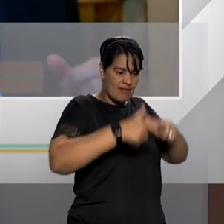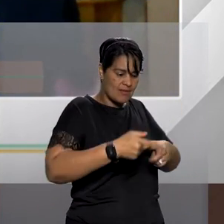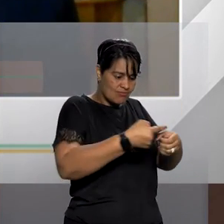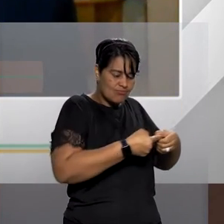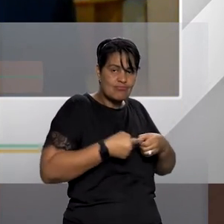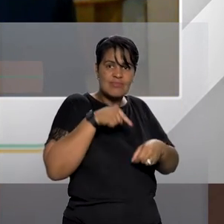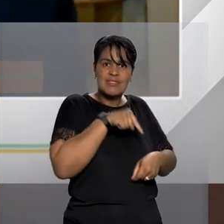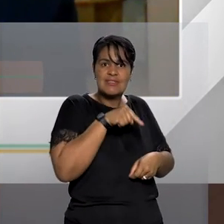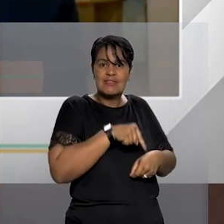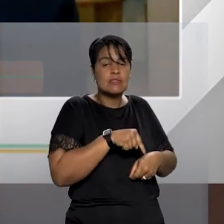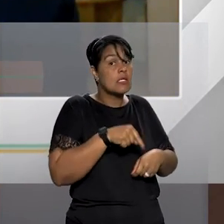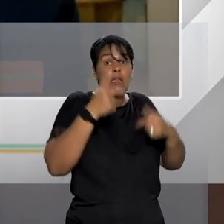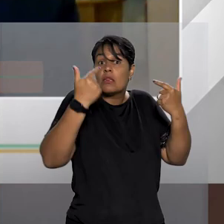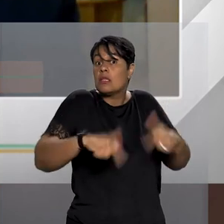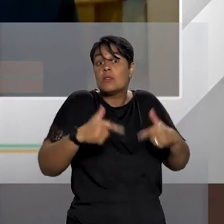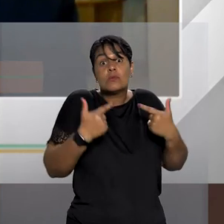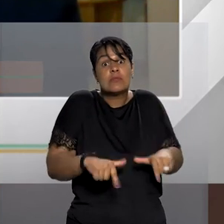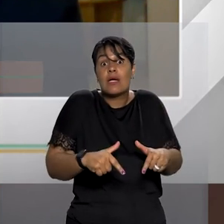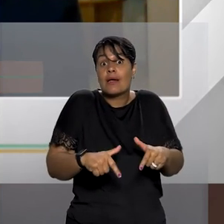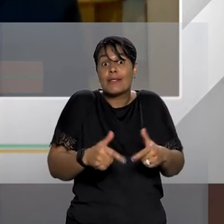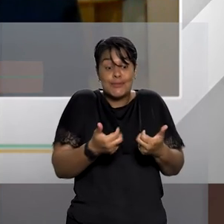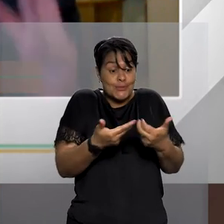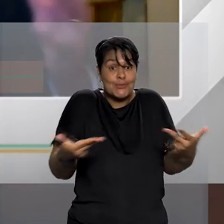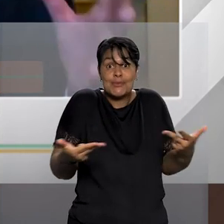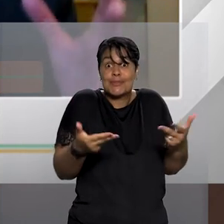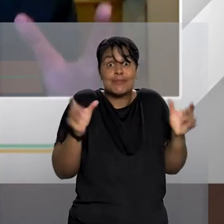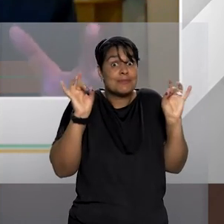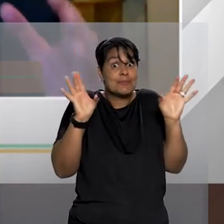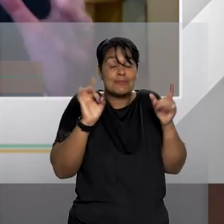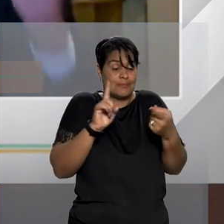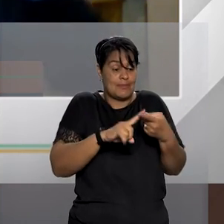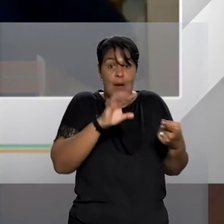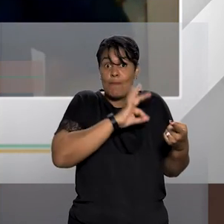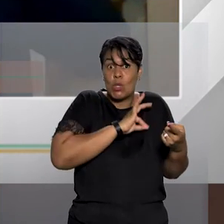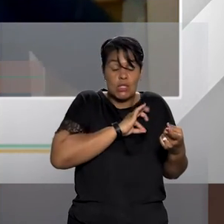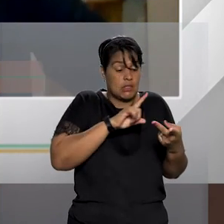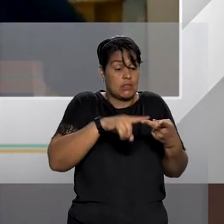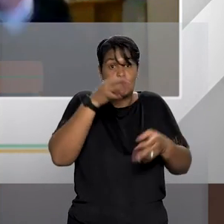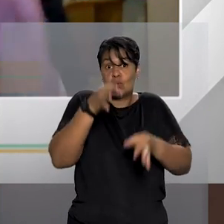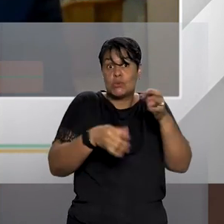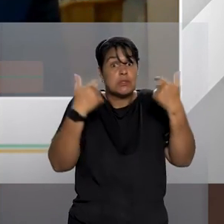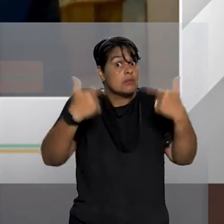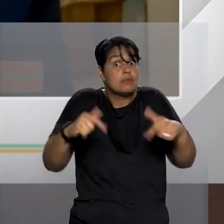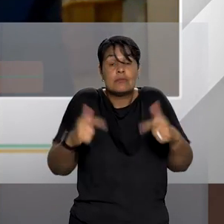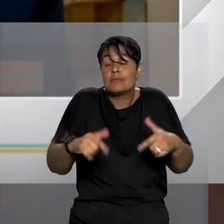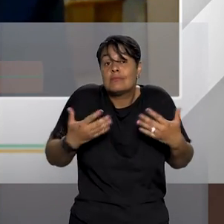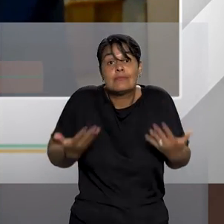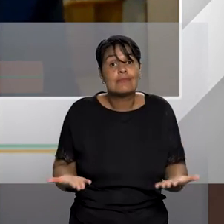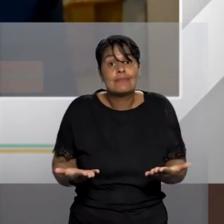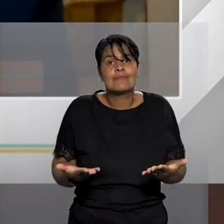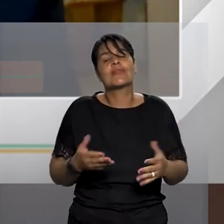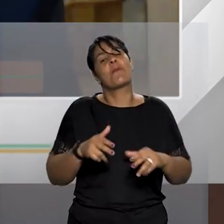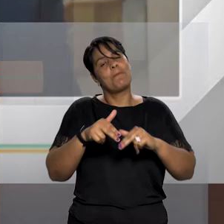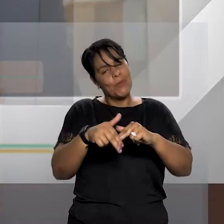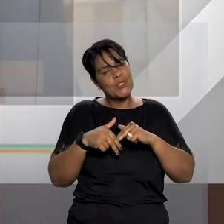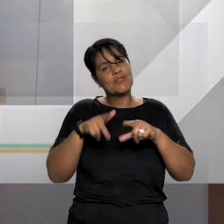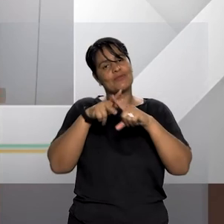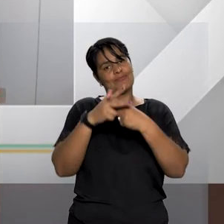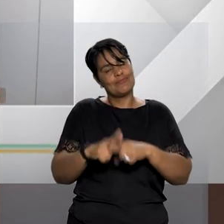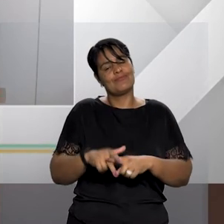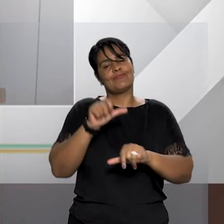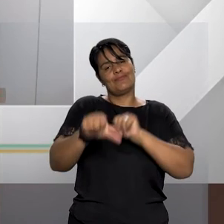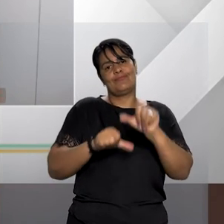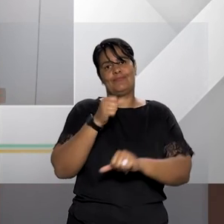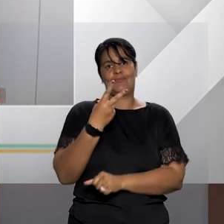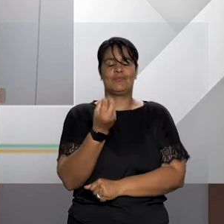especializado às vezes eu não tenho nem vara genérica e aí para essas situações muito extremas que veio essa alteração de 2019. No